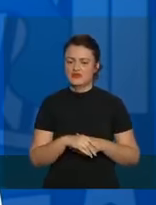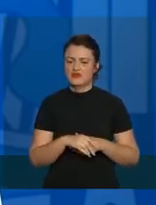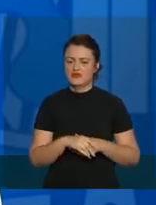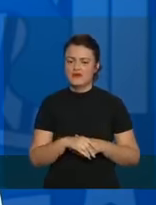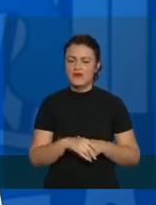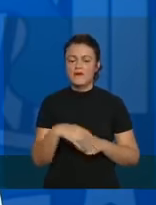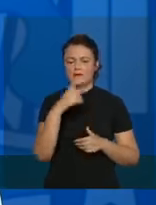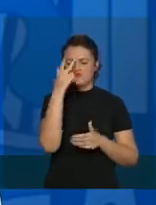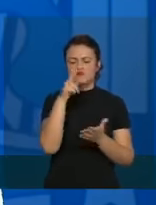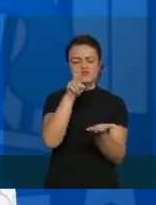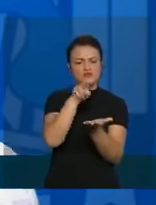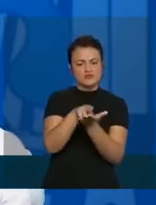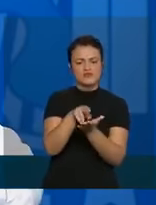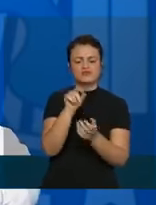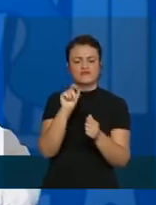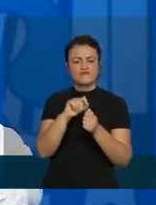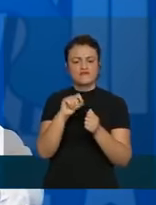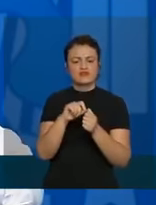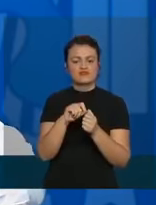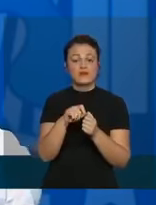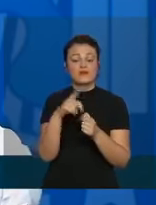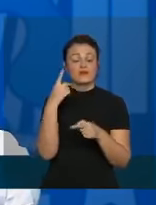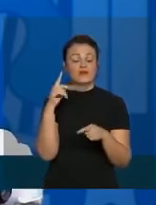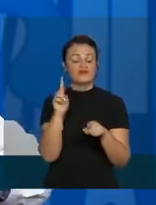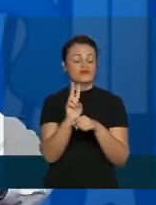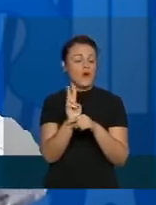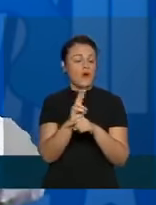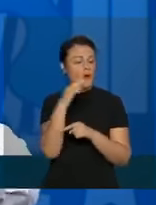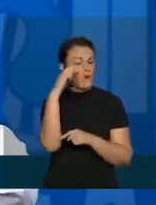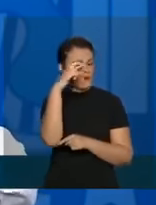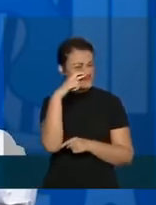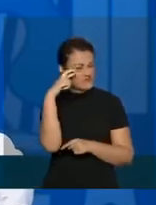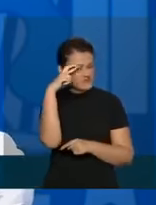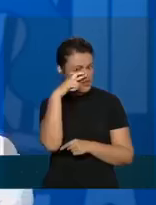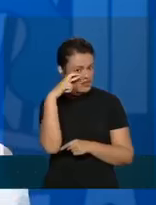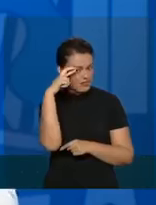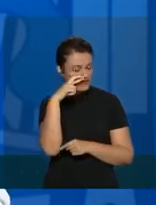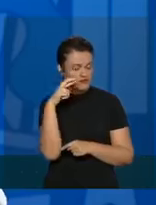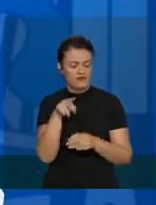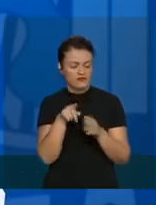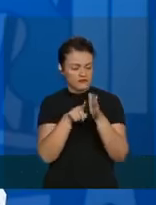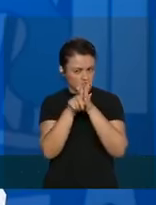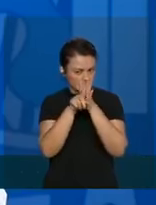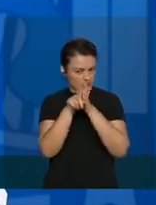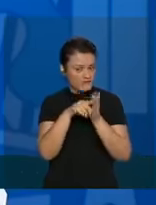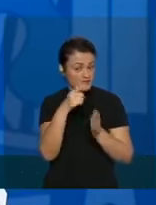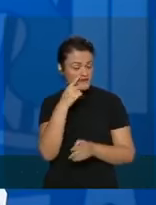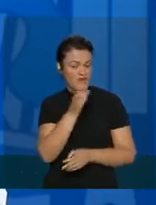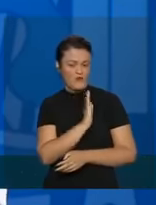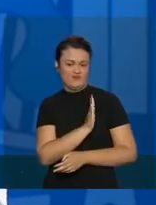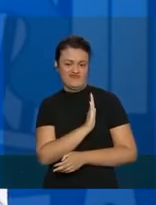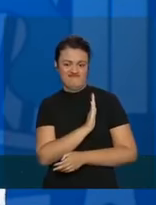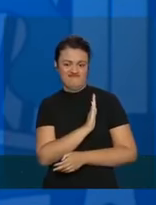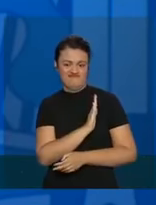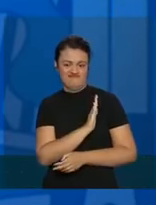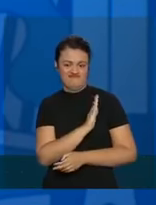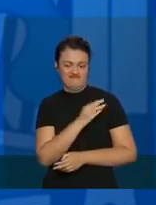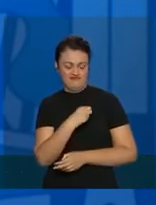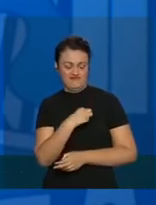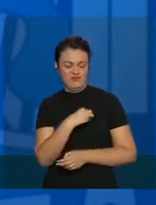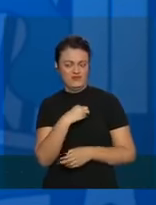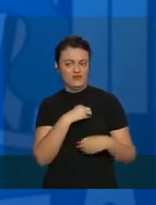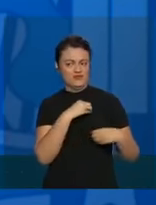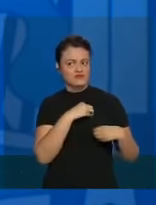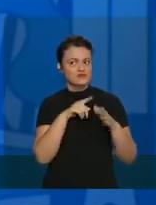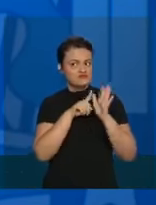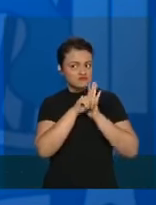quem está hospitalizado? Porque daí você monitora, você põe o monitor para ver o coração. Por que que tem